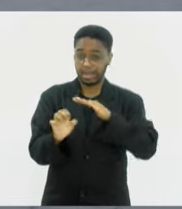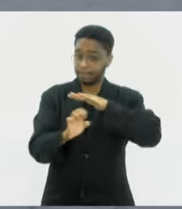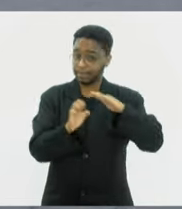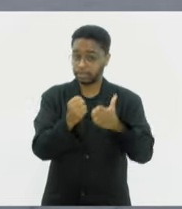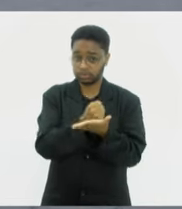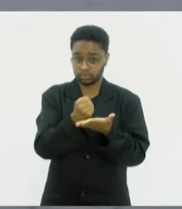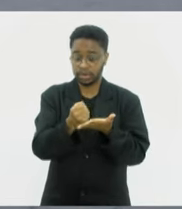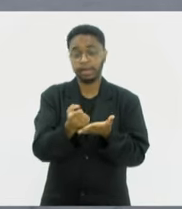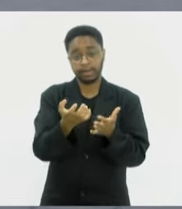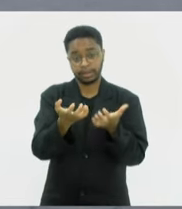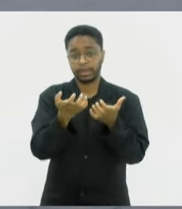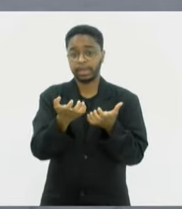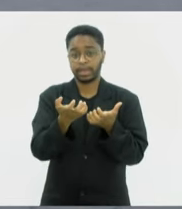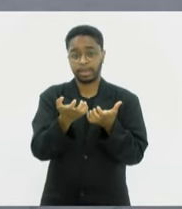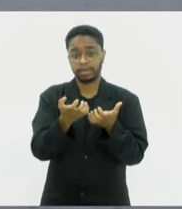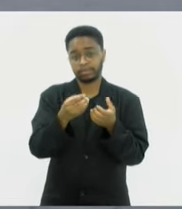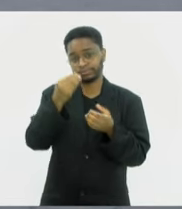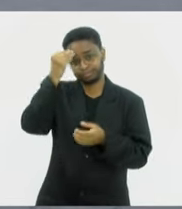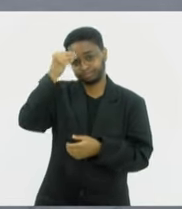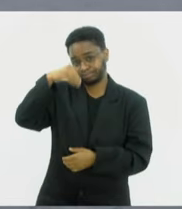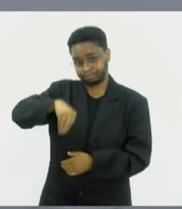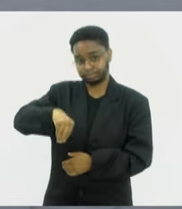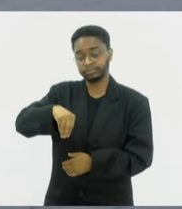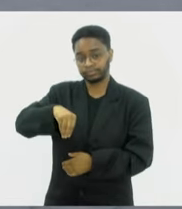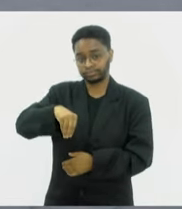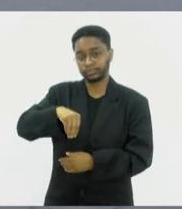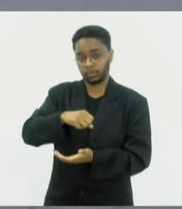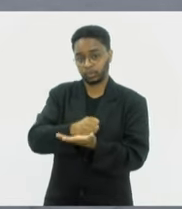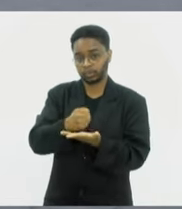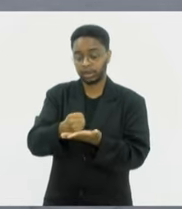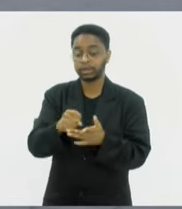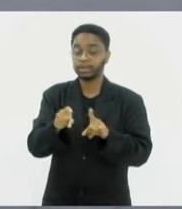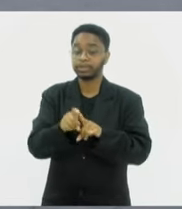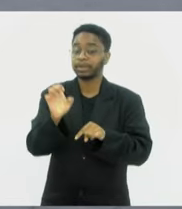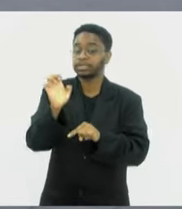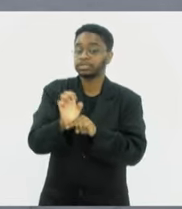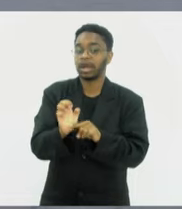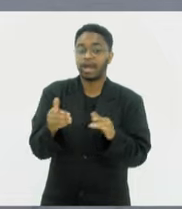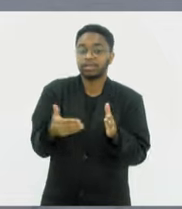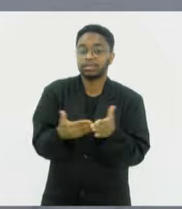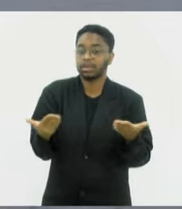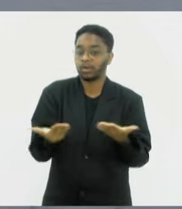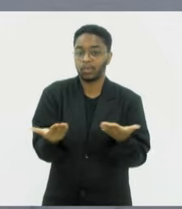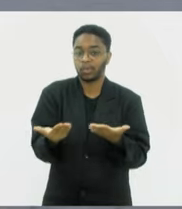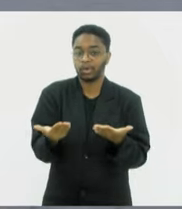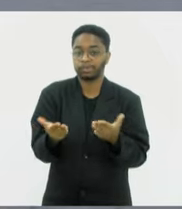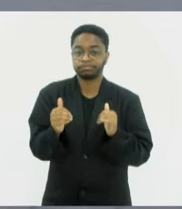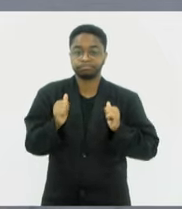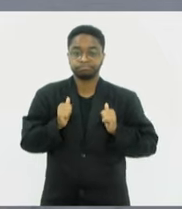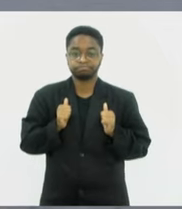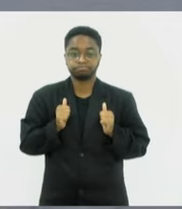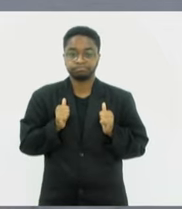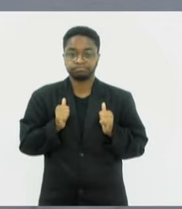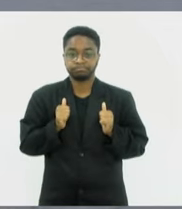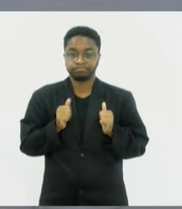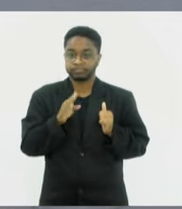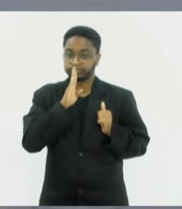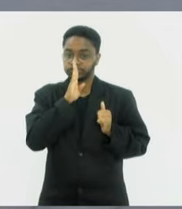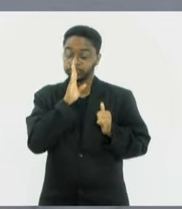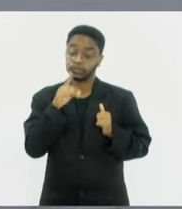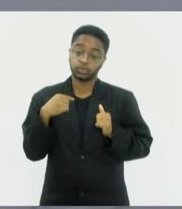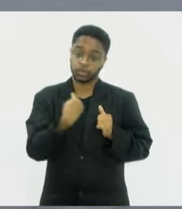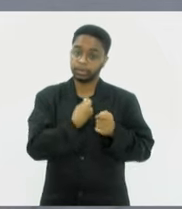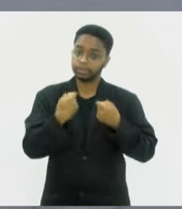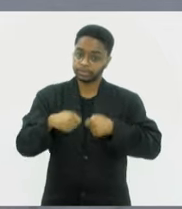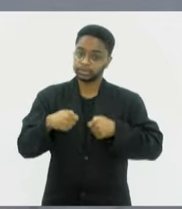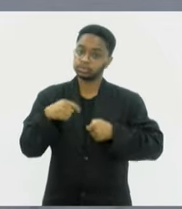a gestão, a concessão, e o Estado até agora se quedou inerte. Então, precisamos aprofundar isso,